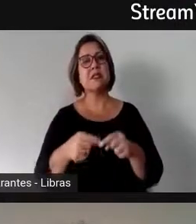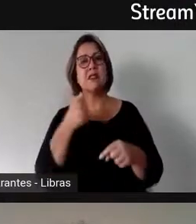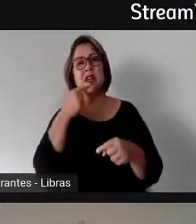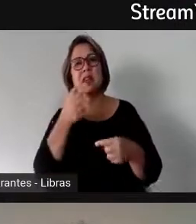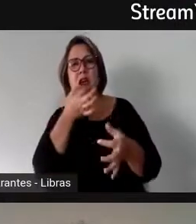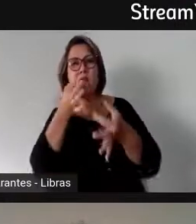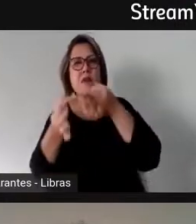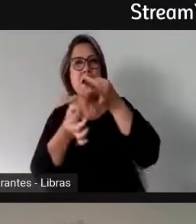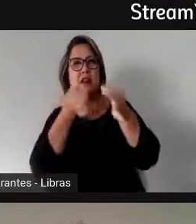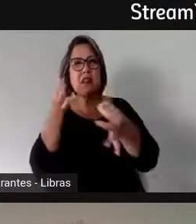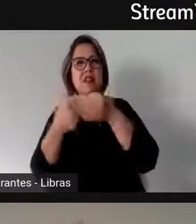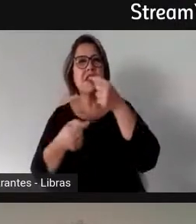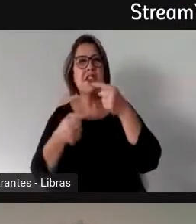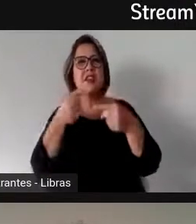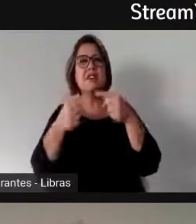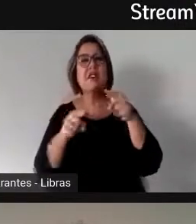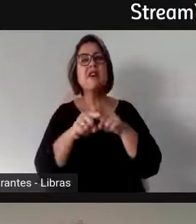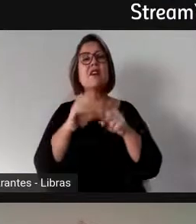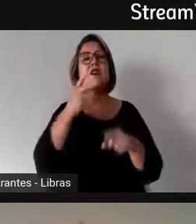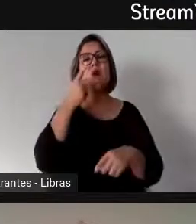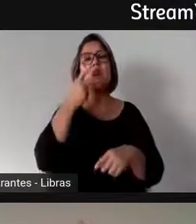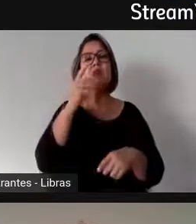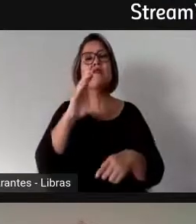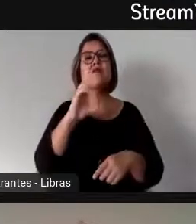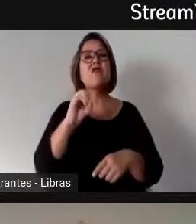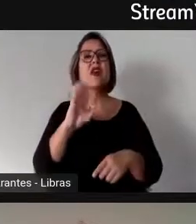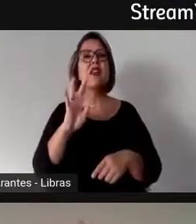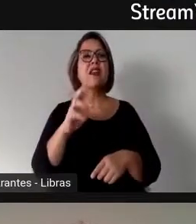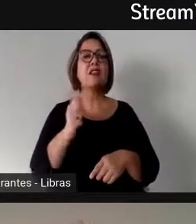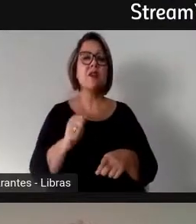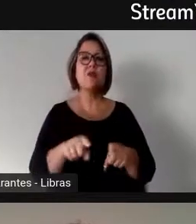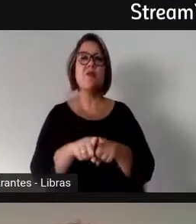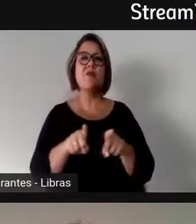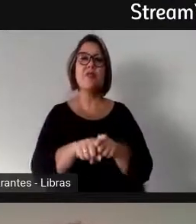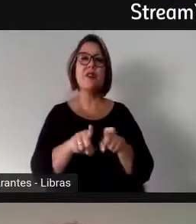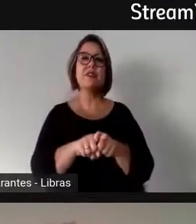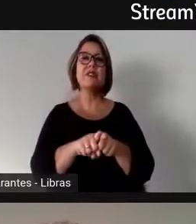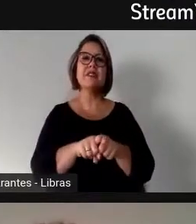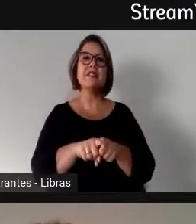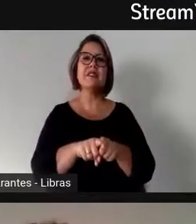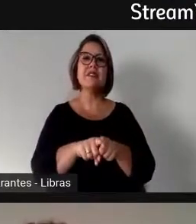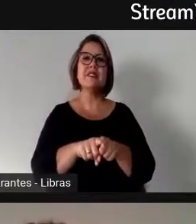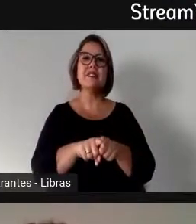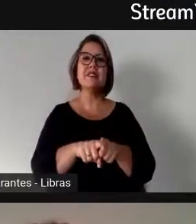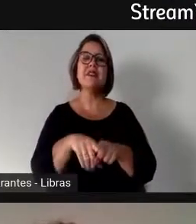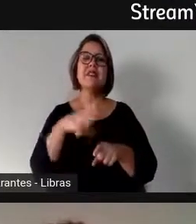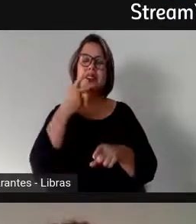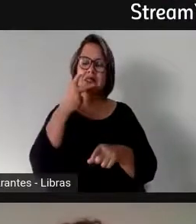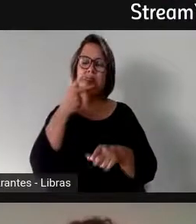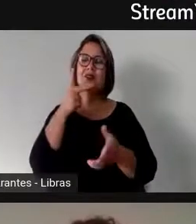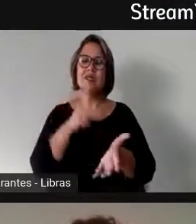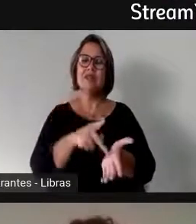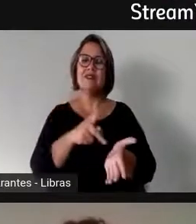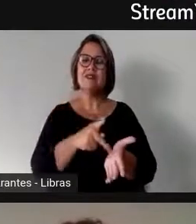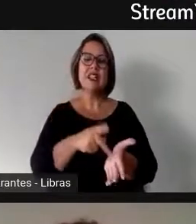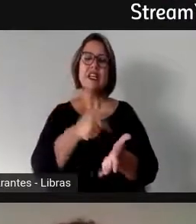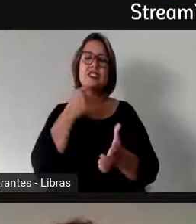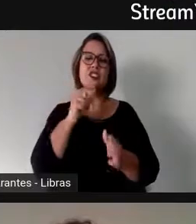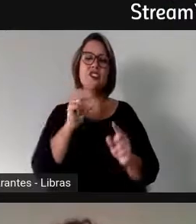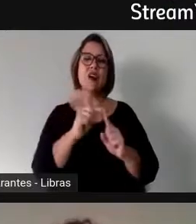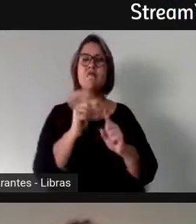de superar a igualdade meramente formal para ir para uma igualdade substantiva, né, criar os caminhos,